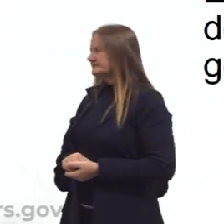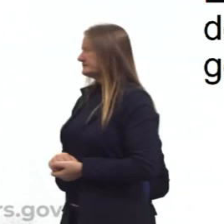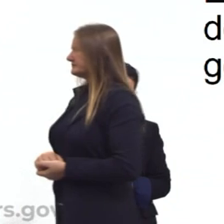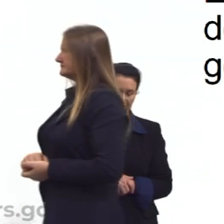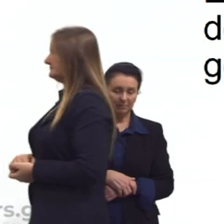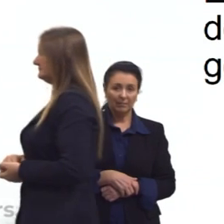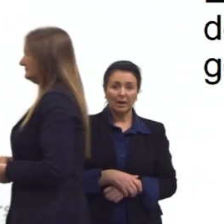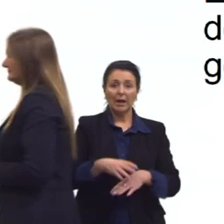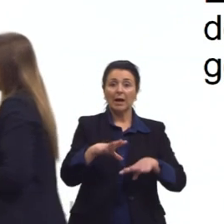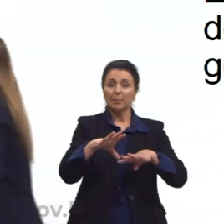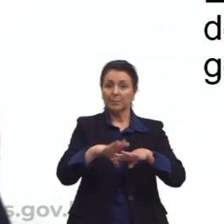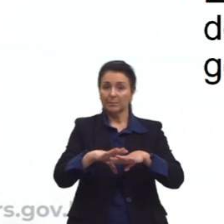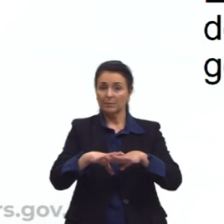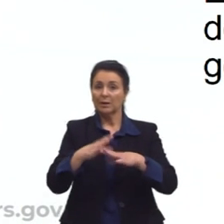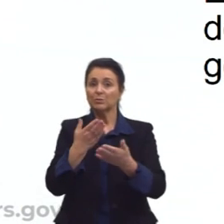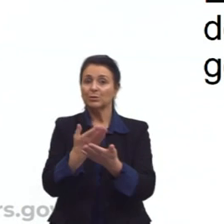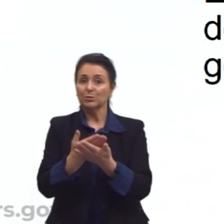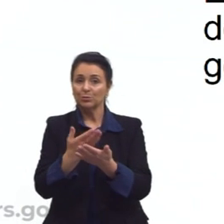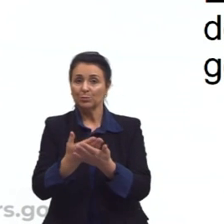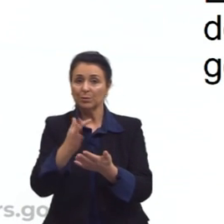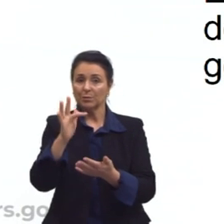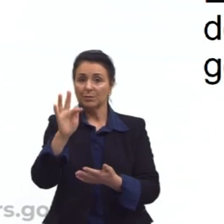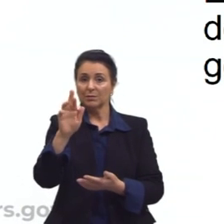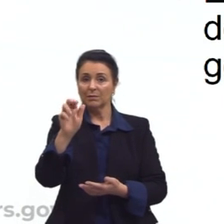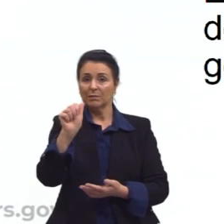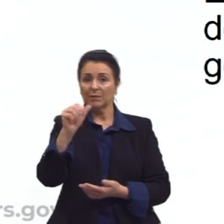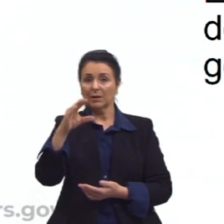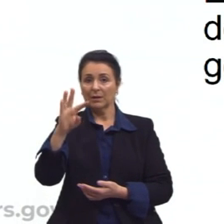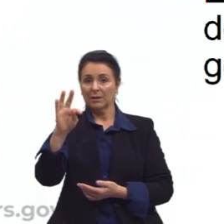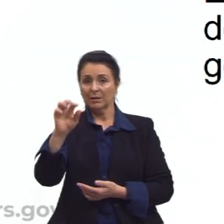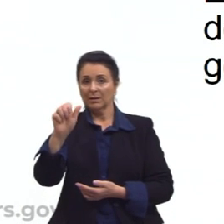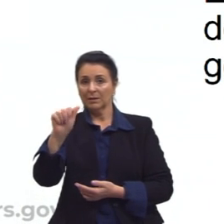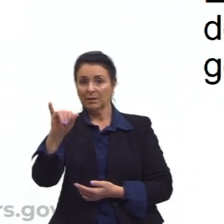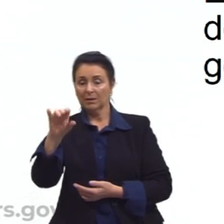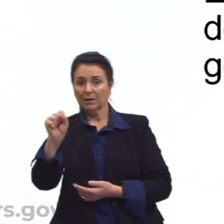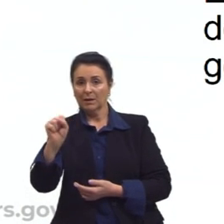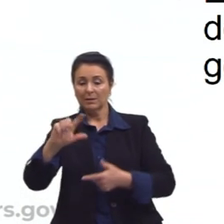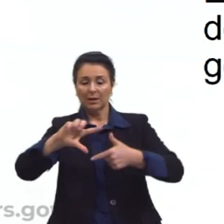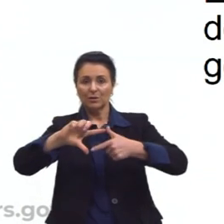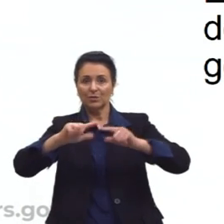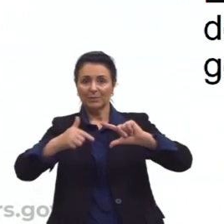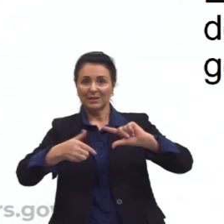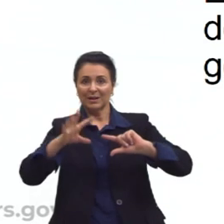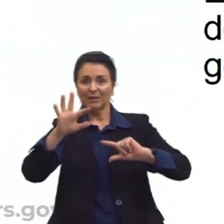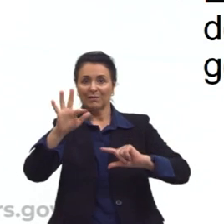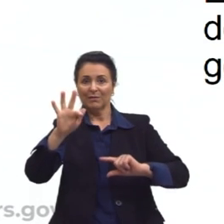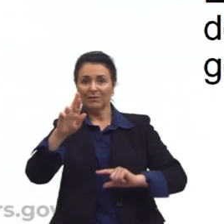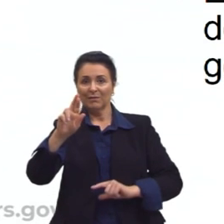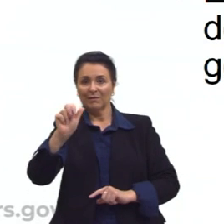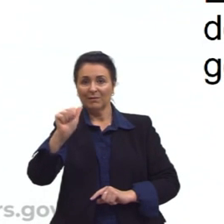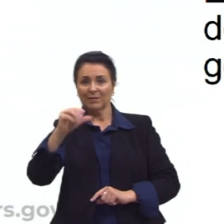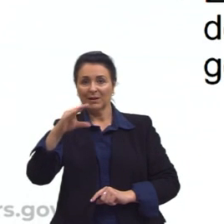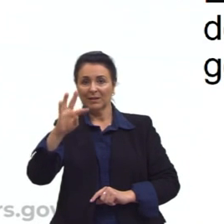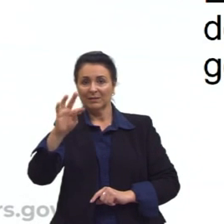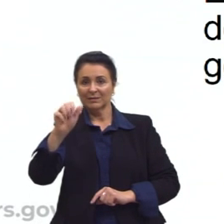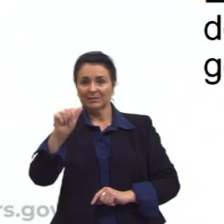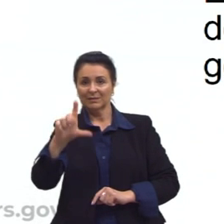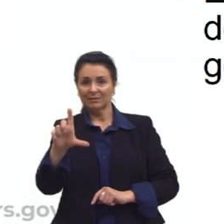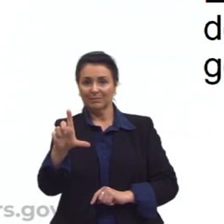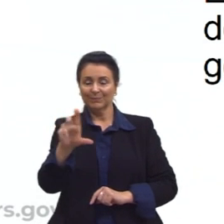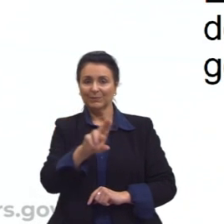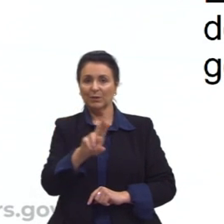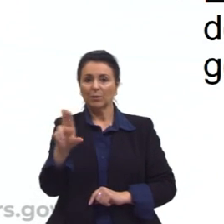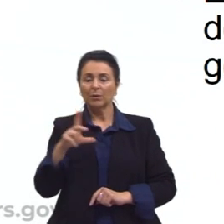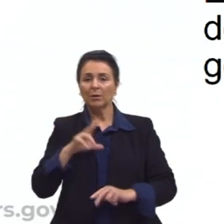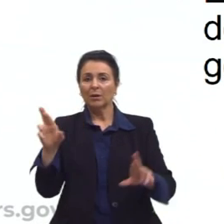matemática que se dedica ao estudo dos fractais, chamada, então, de geometria fractal. Então, ela está relacionada